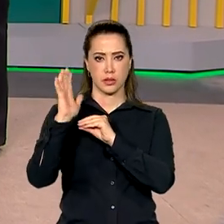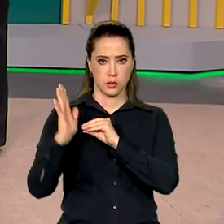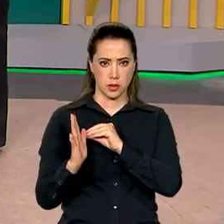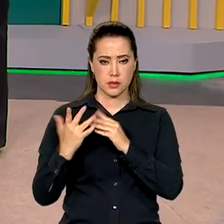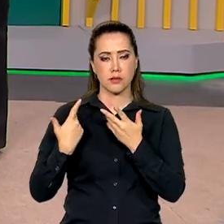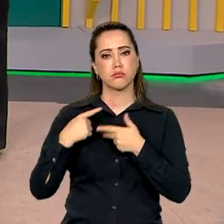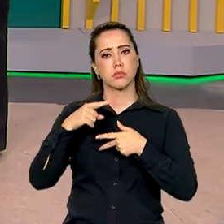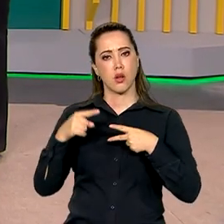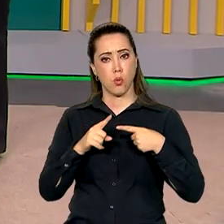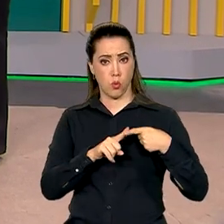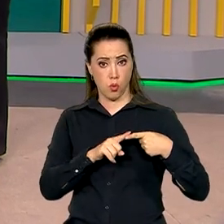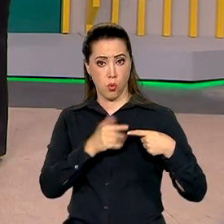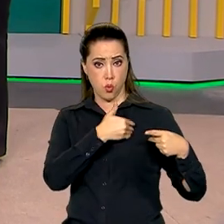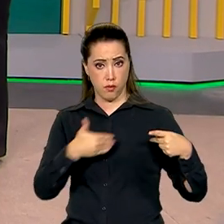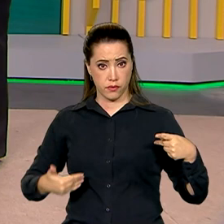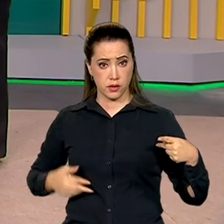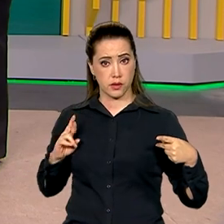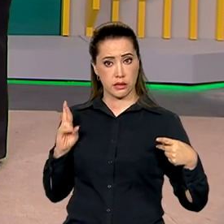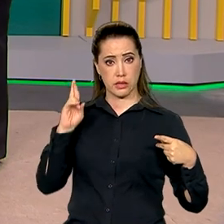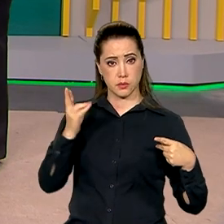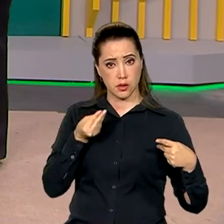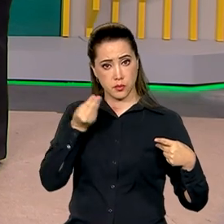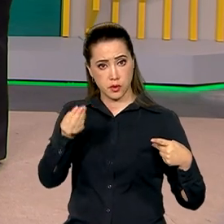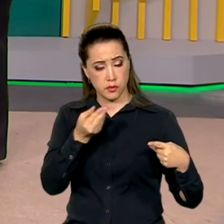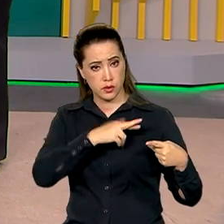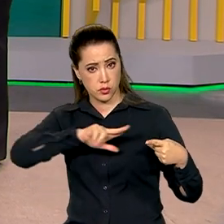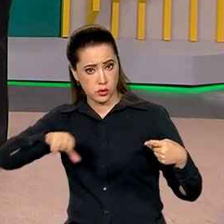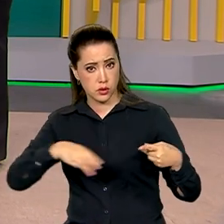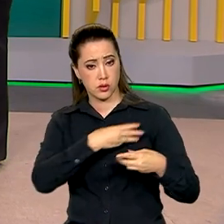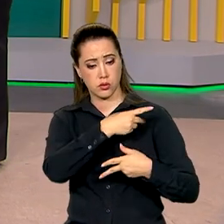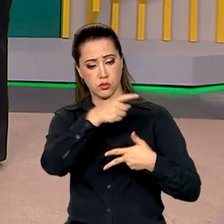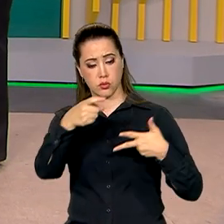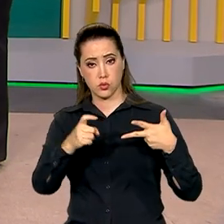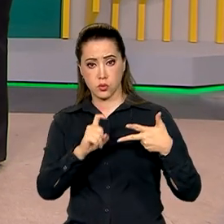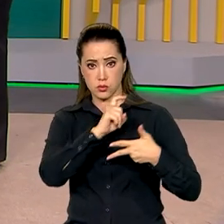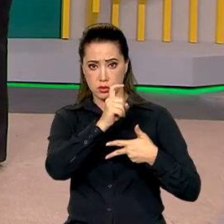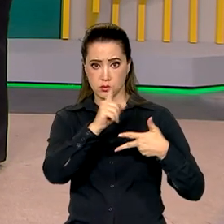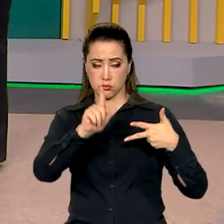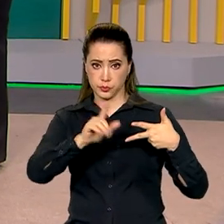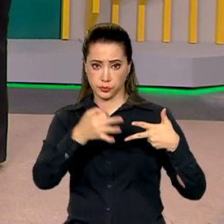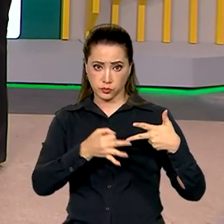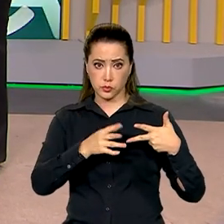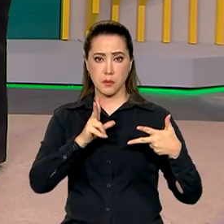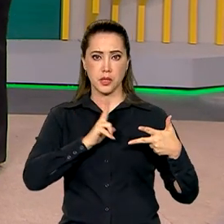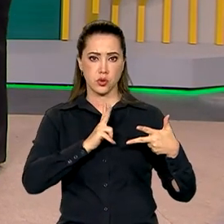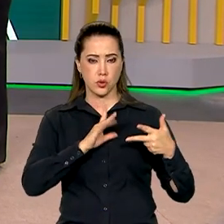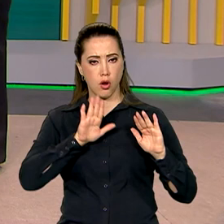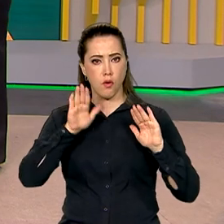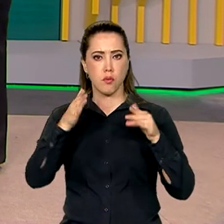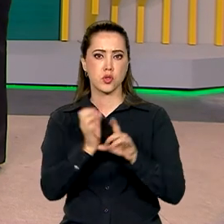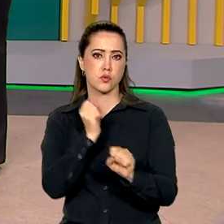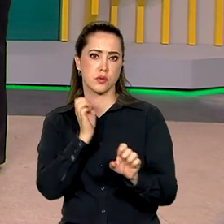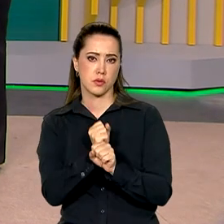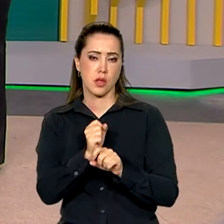com as vertentes estatal, que é responsável por dar publicidade aos atos dos três poderes, privada, que visa o lucro,